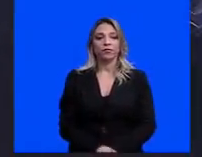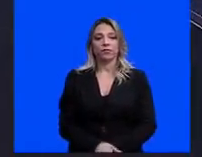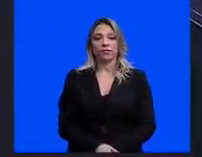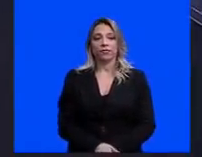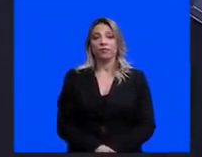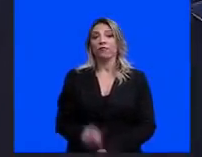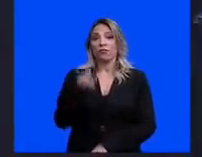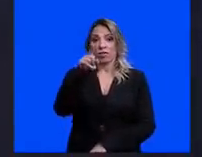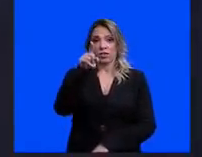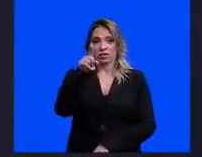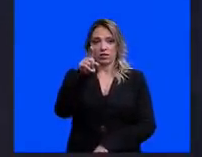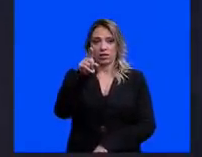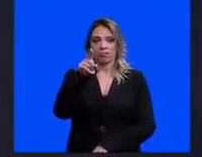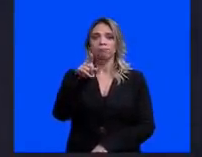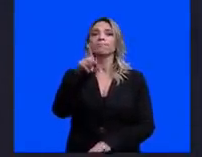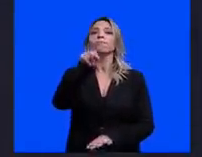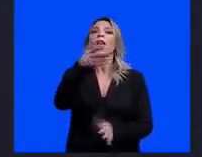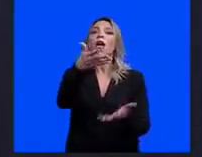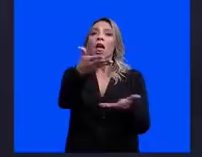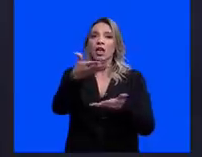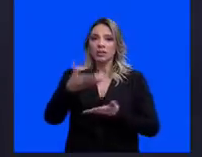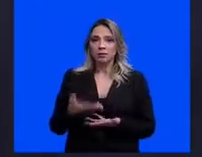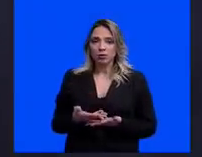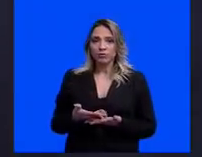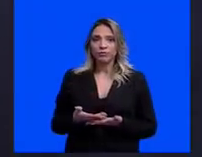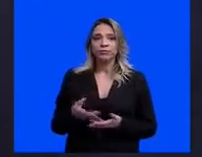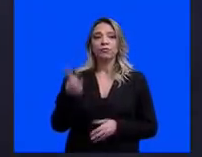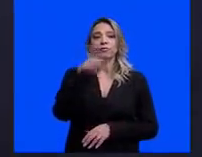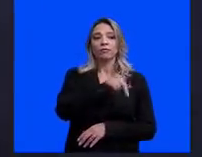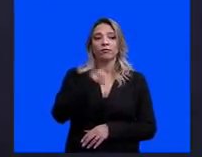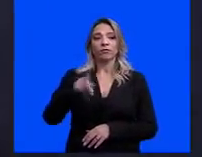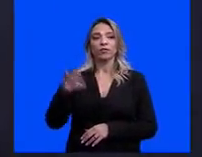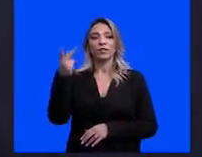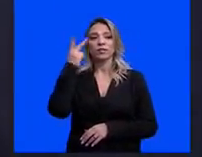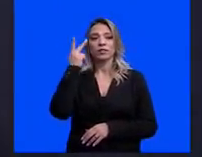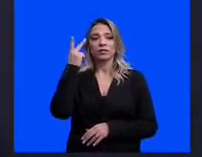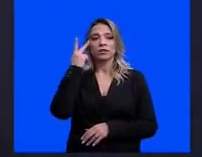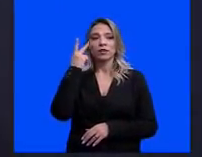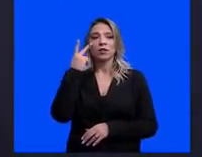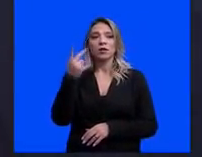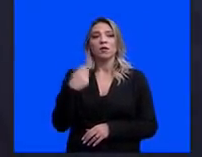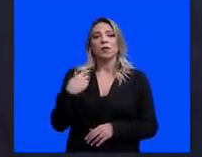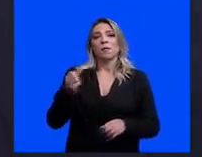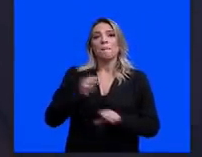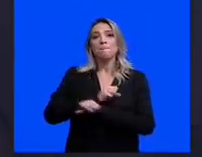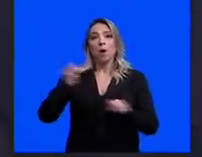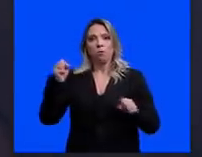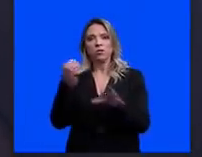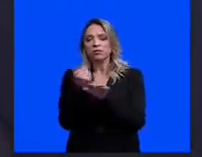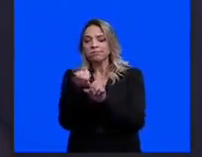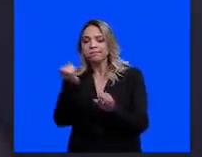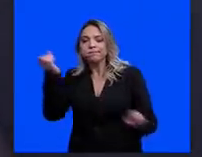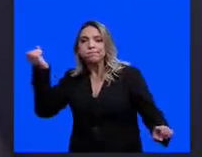recebeu as professoras de São Paulo com bombas e cacetetes.